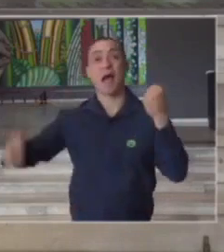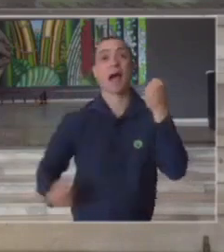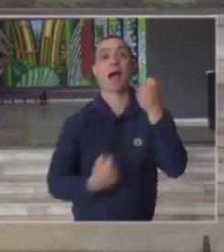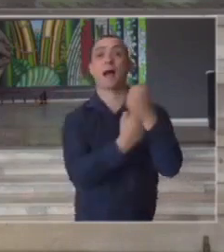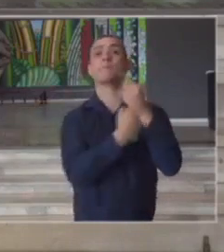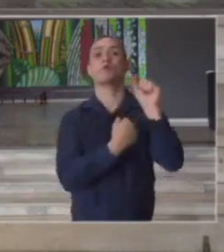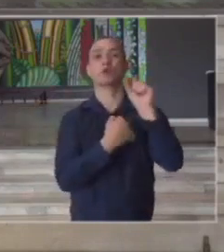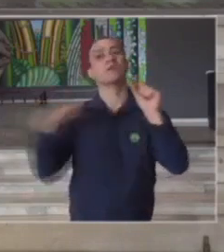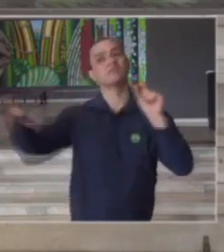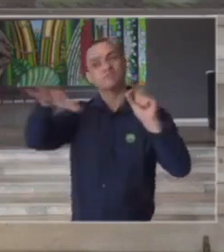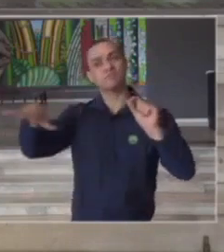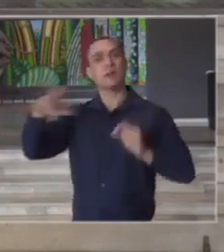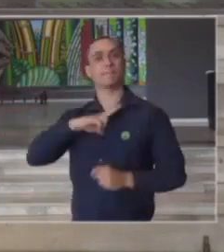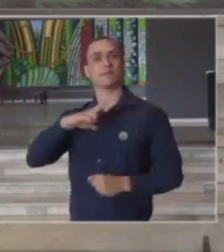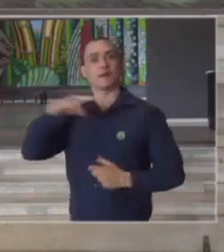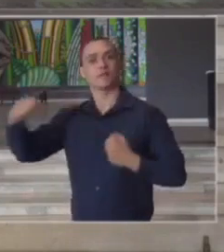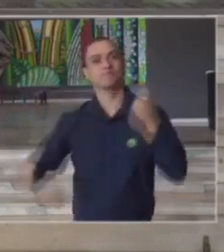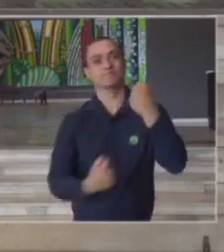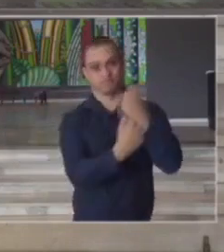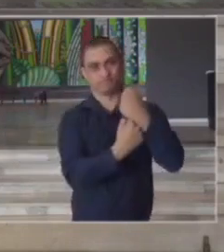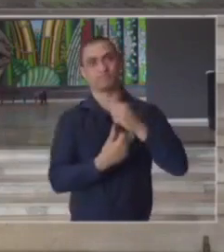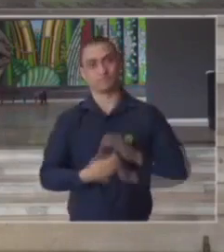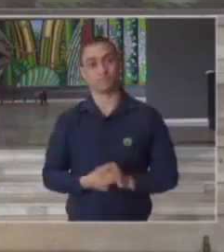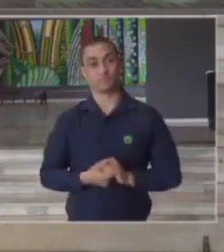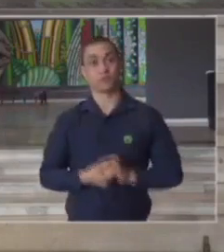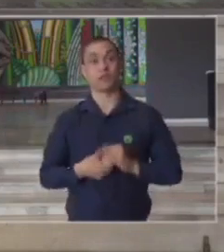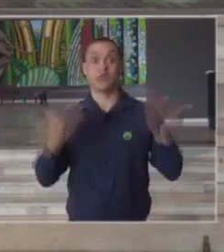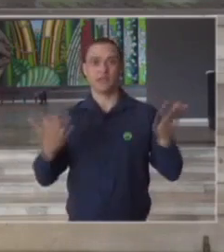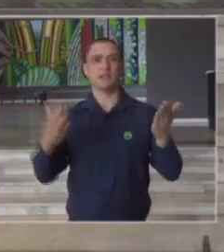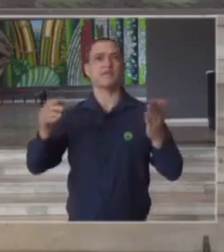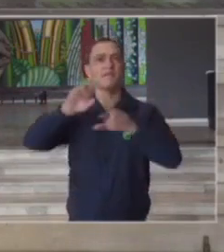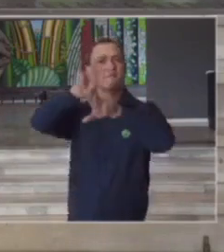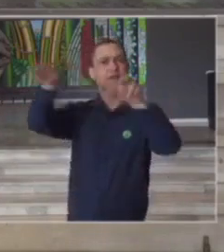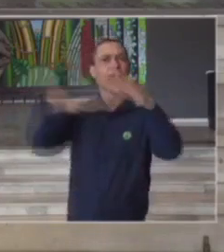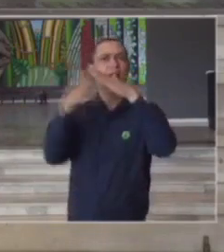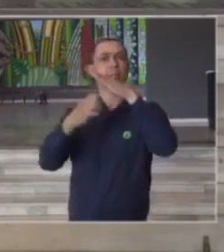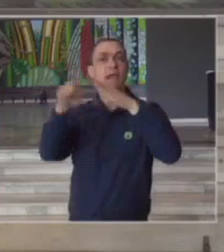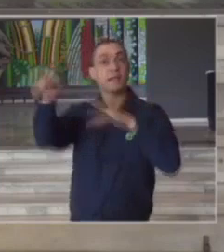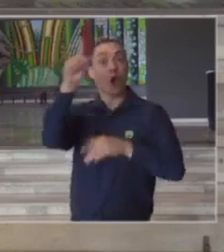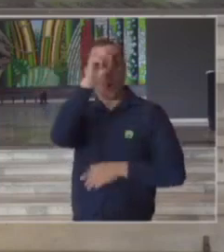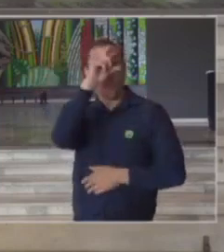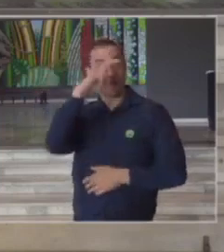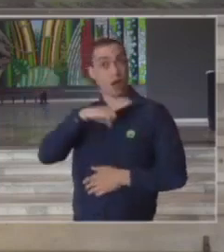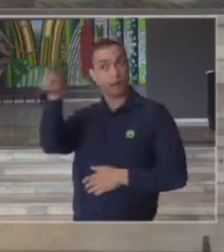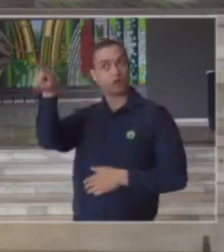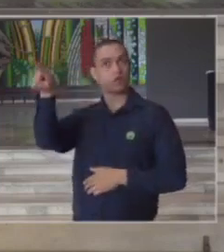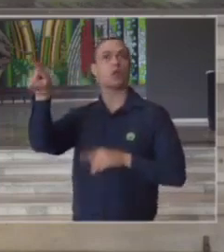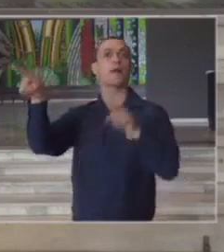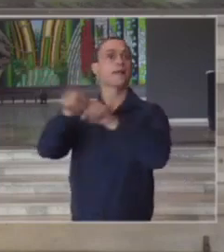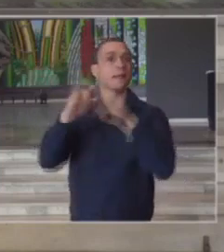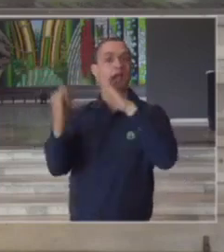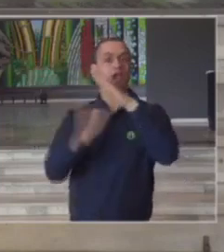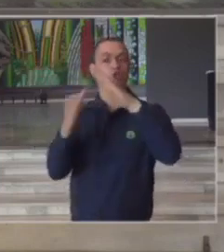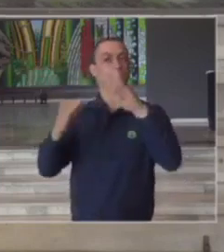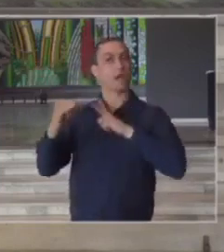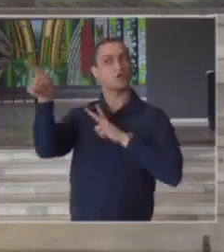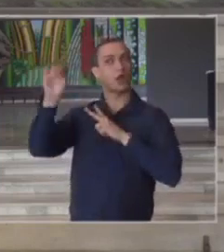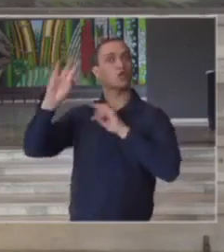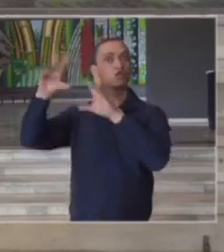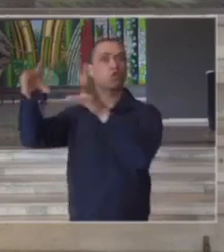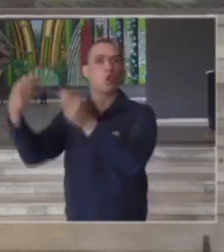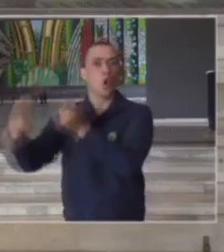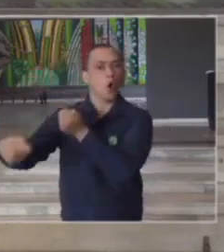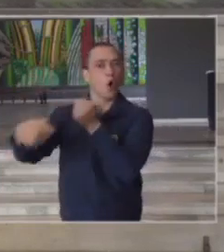imprescindível do setor privado e graças a doações de hospitais particulares instituições privadas